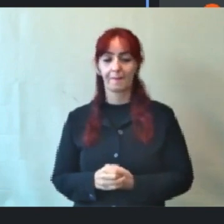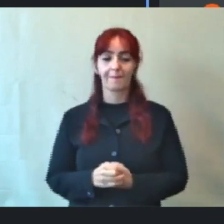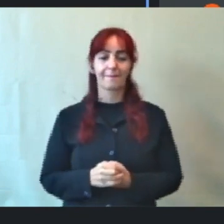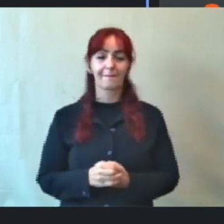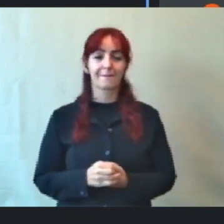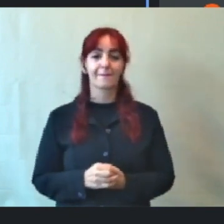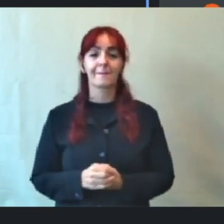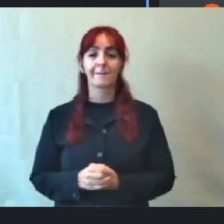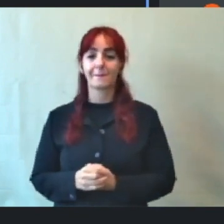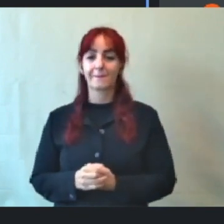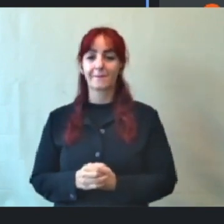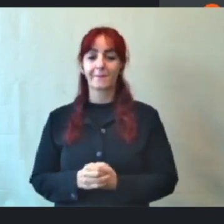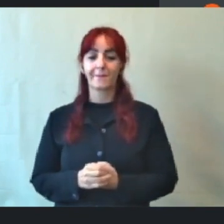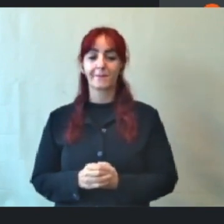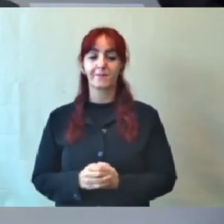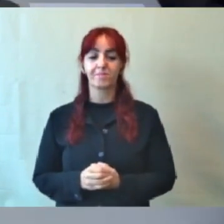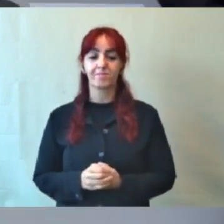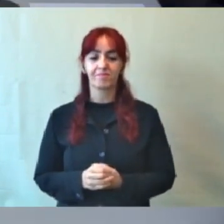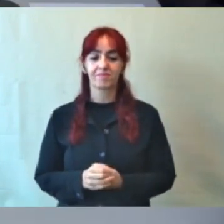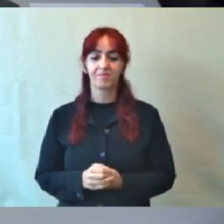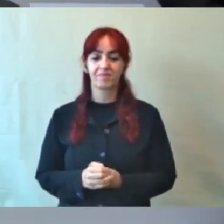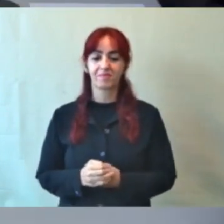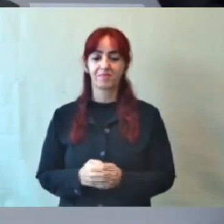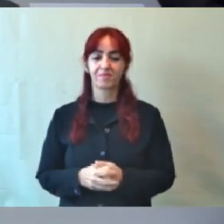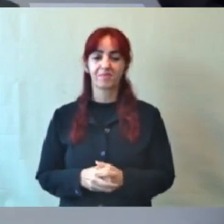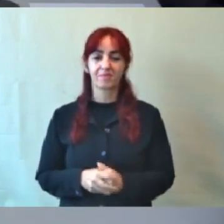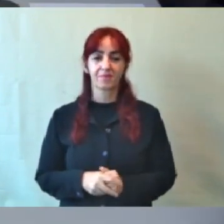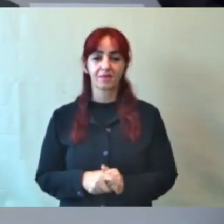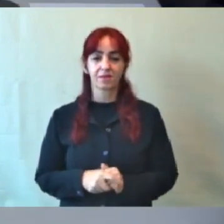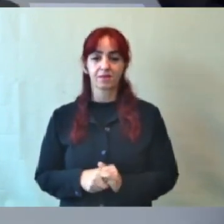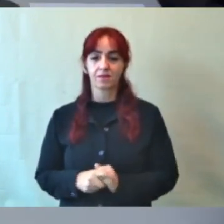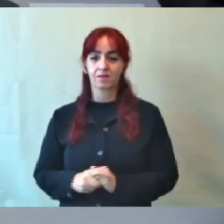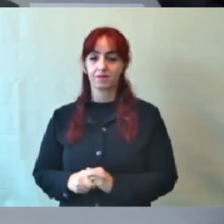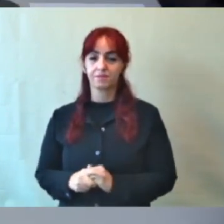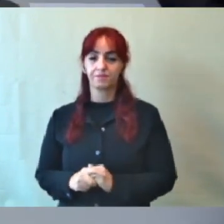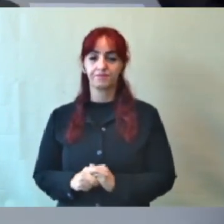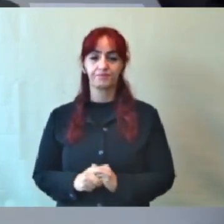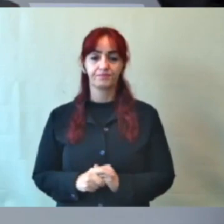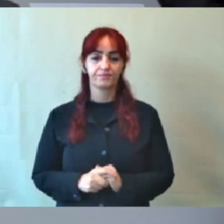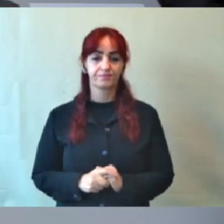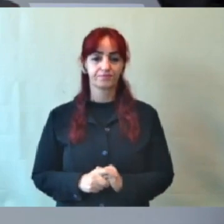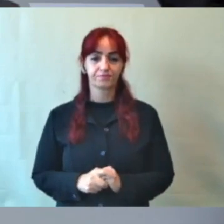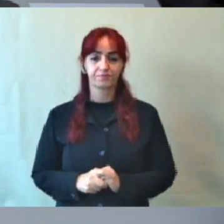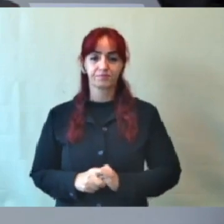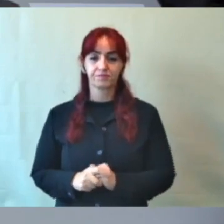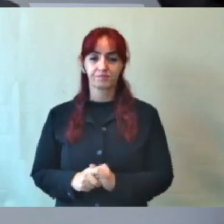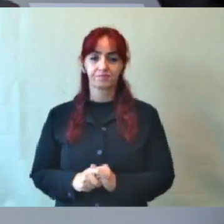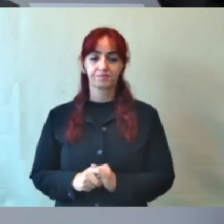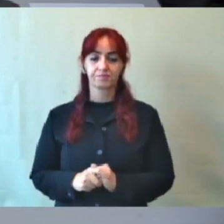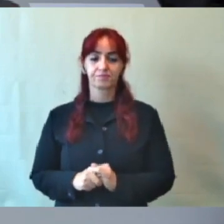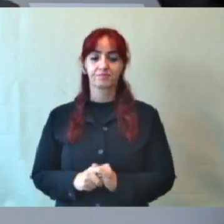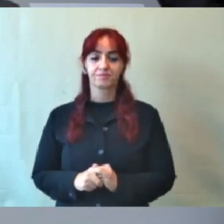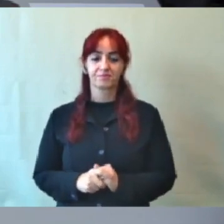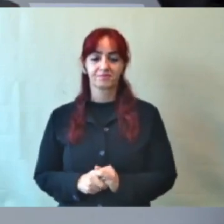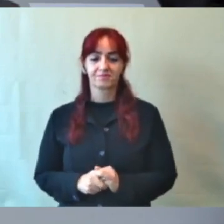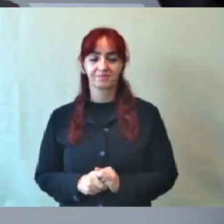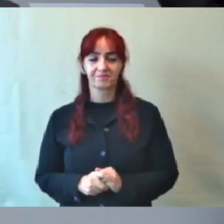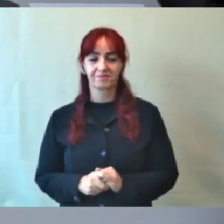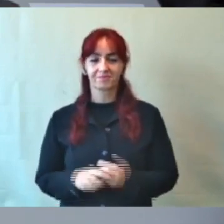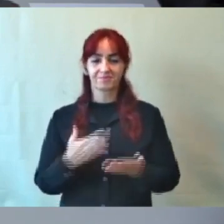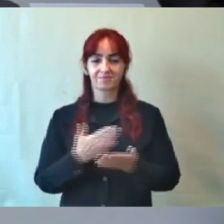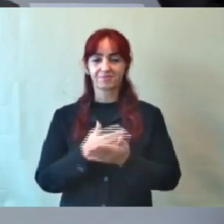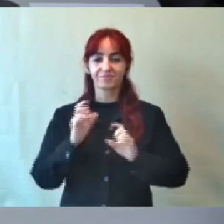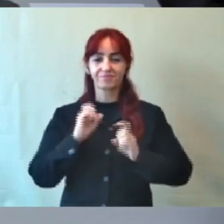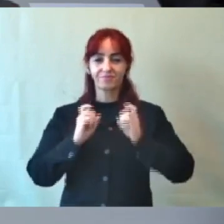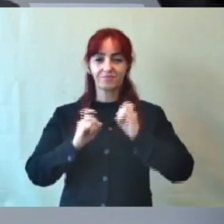comissão, viu? E a mais brava, você fica esperto, viu? Vou começar aqui a reunião, então. Às 10